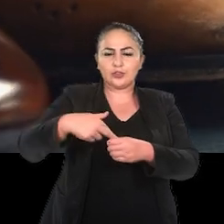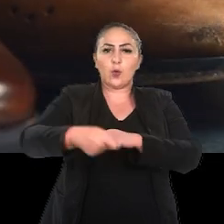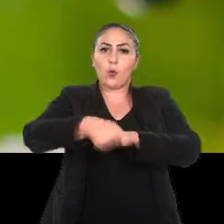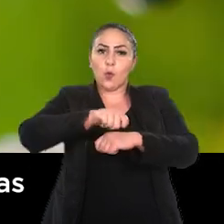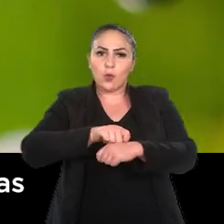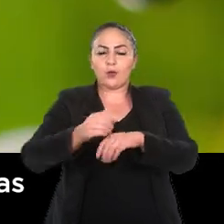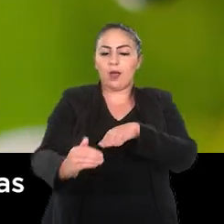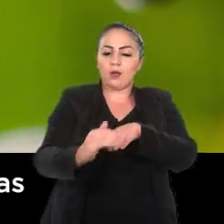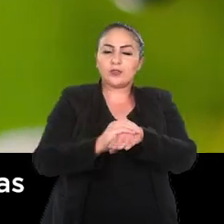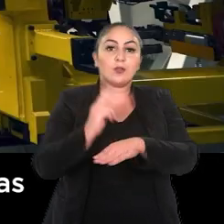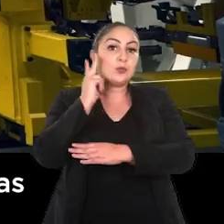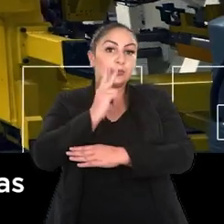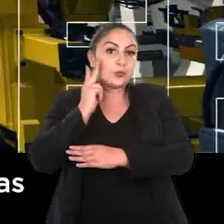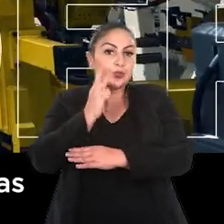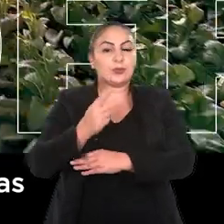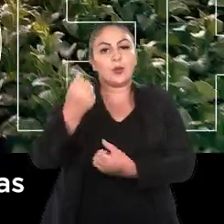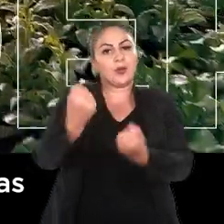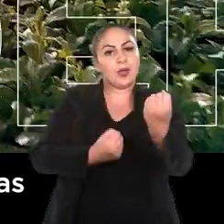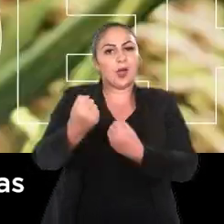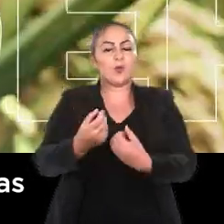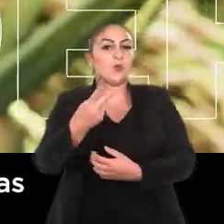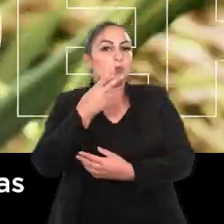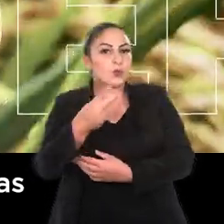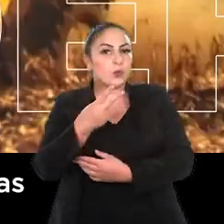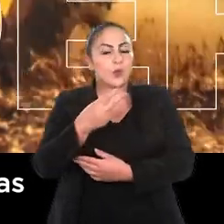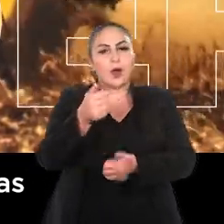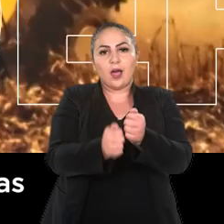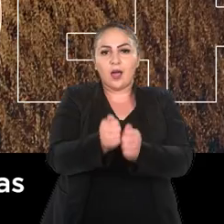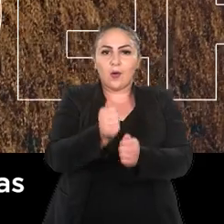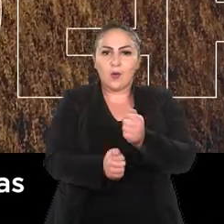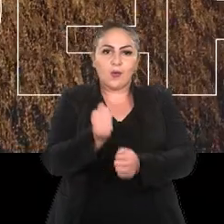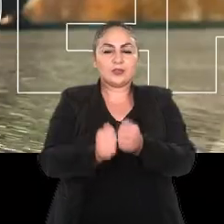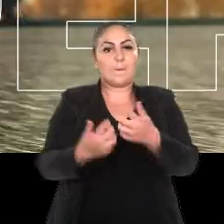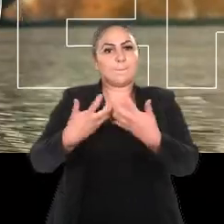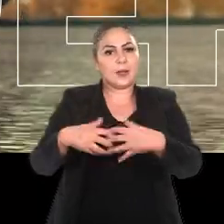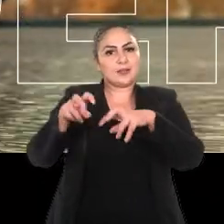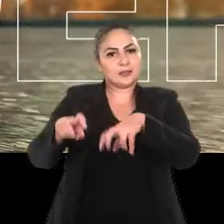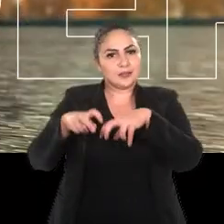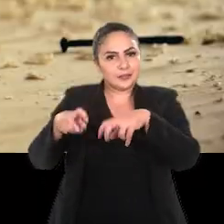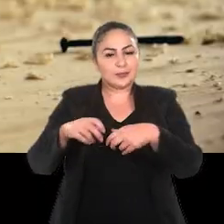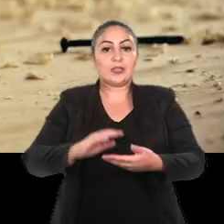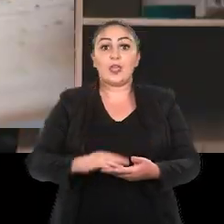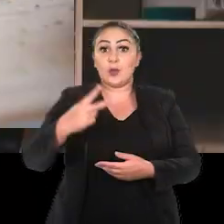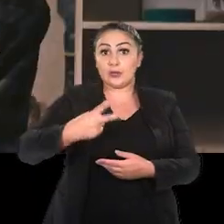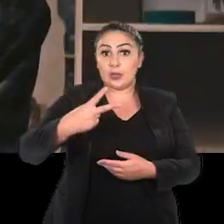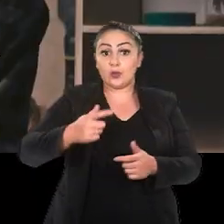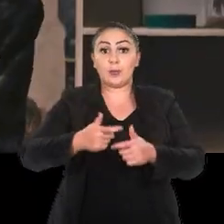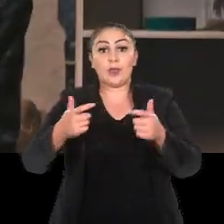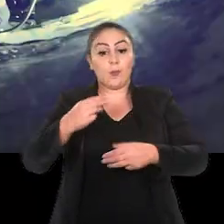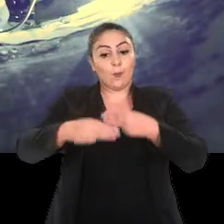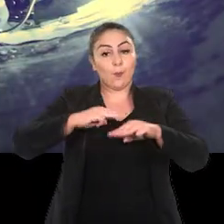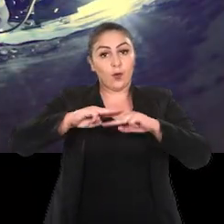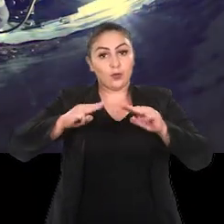calçados, vinhos, automação, fumo, arroz, máquinas agrícolas e rodoviárias. E o segundo maior